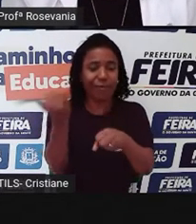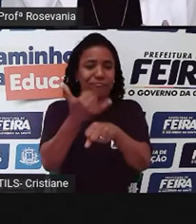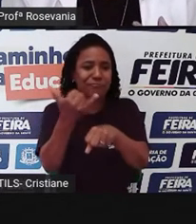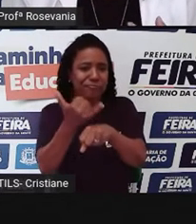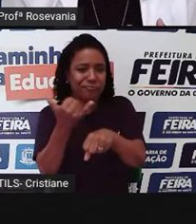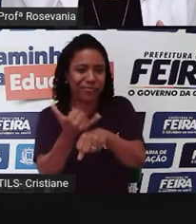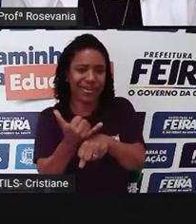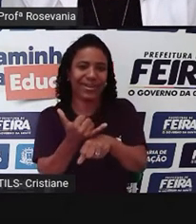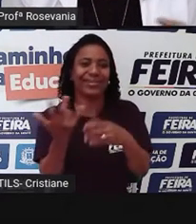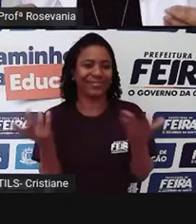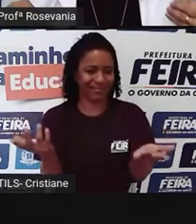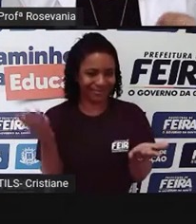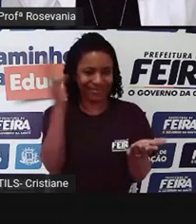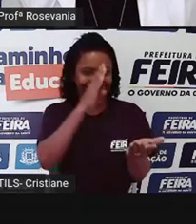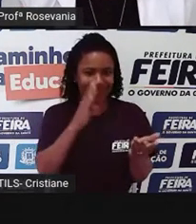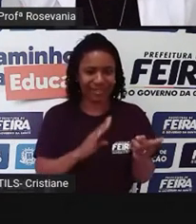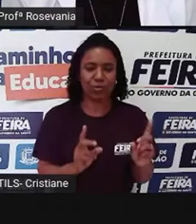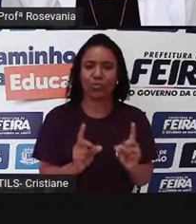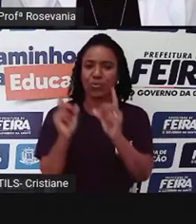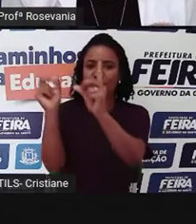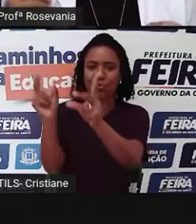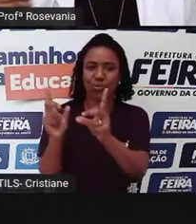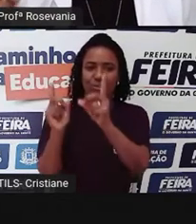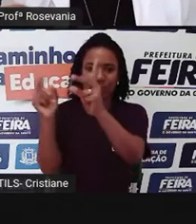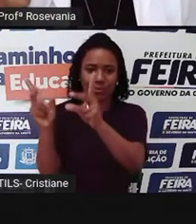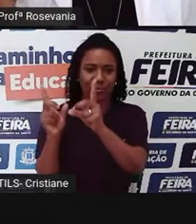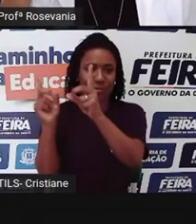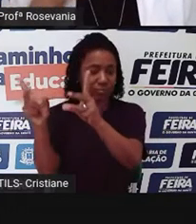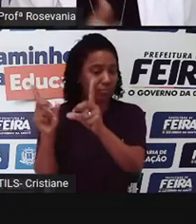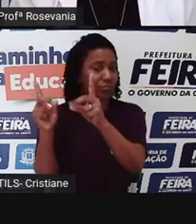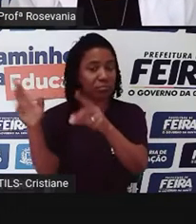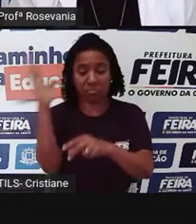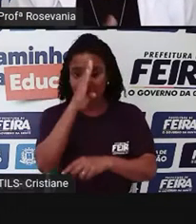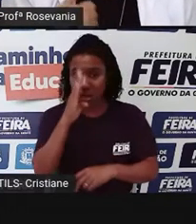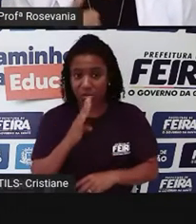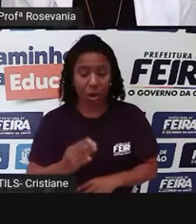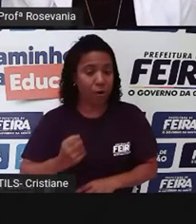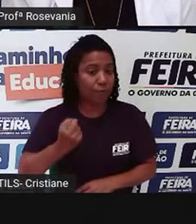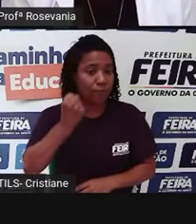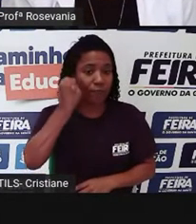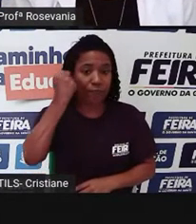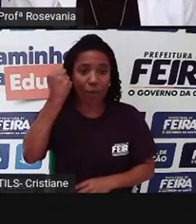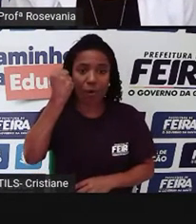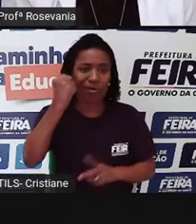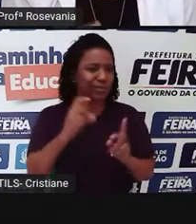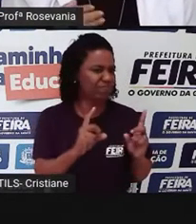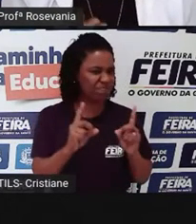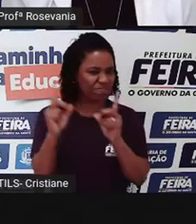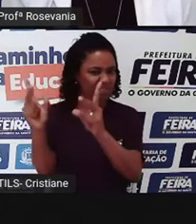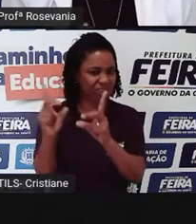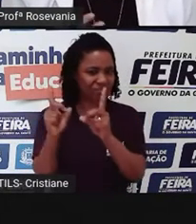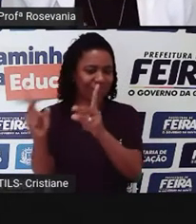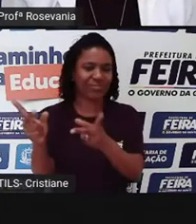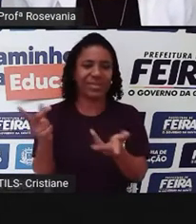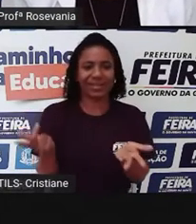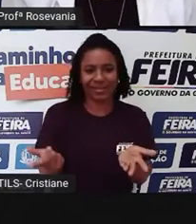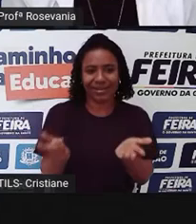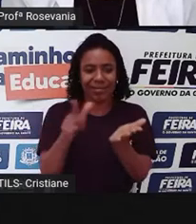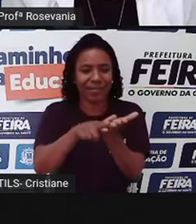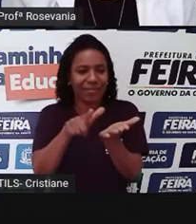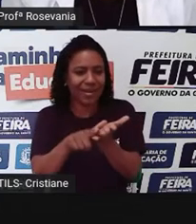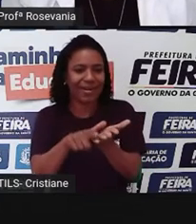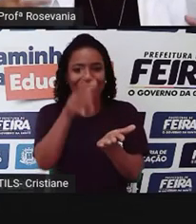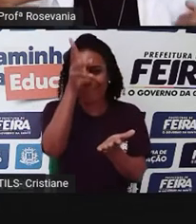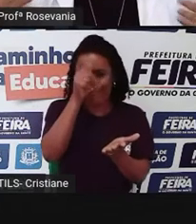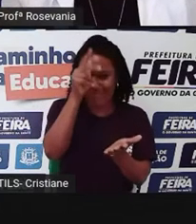Quando se fala em exportação, o Brasil é uma potência em sódio, celulose, milho, carne, frango,